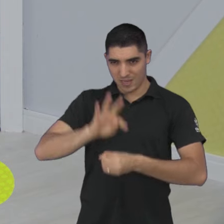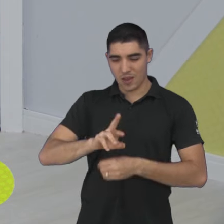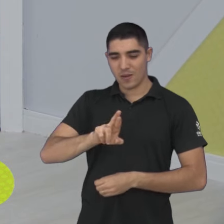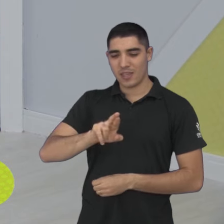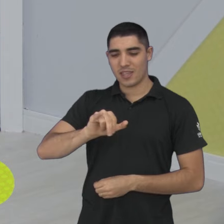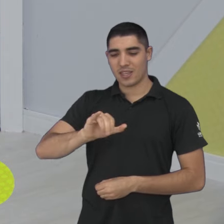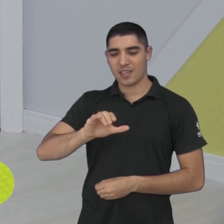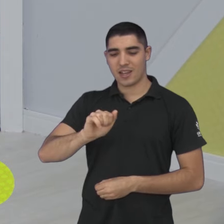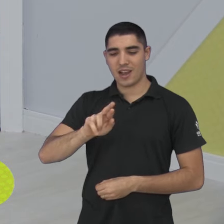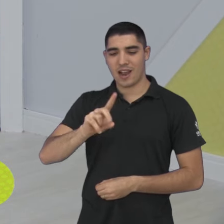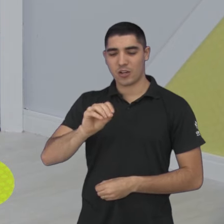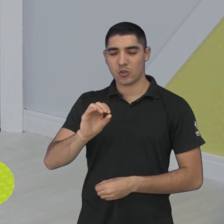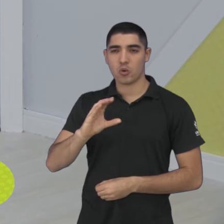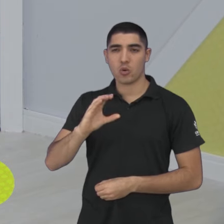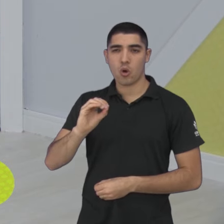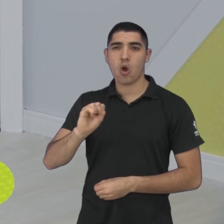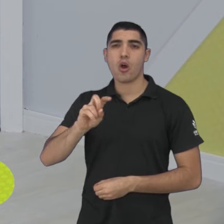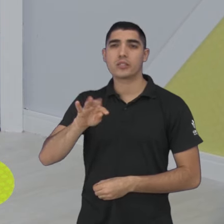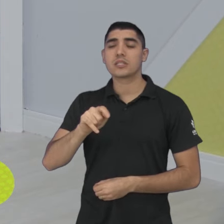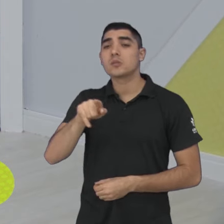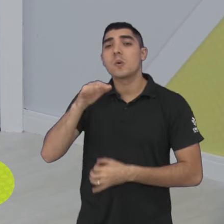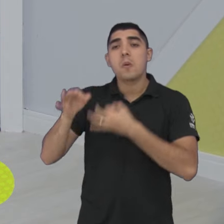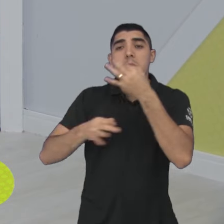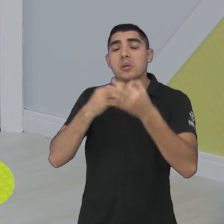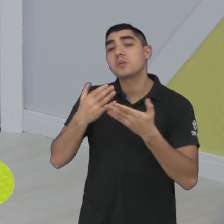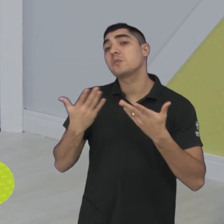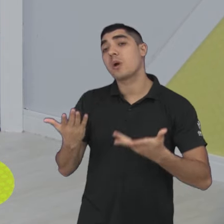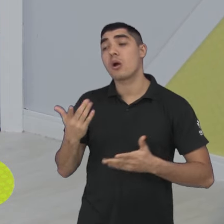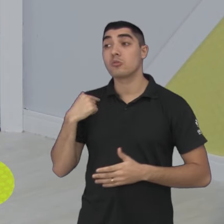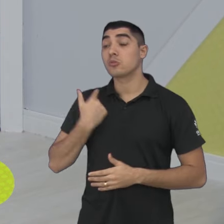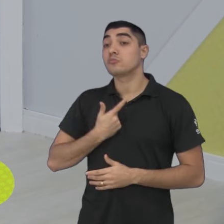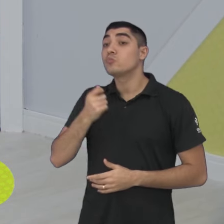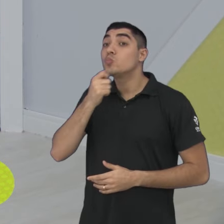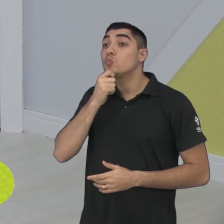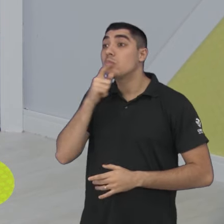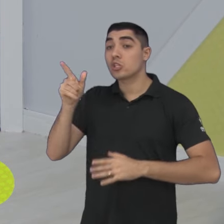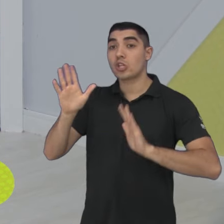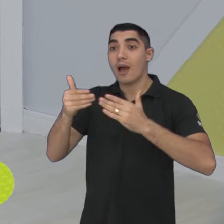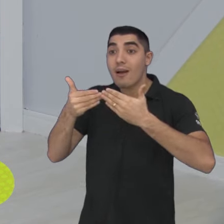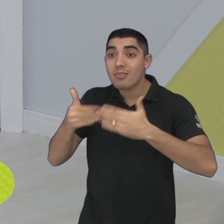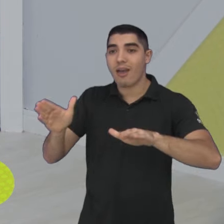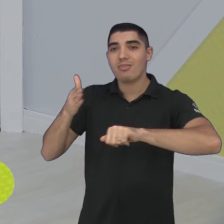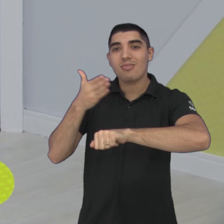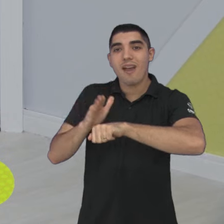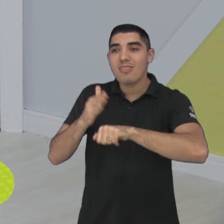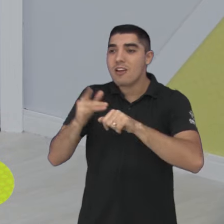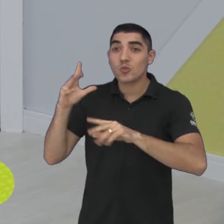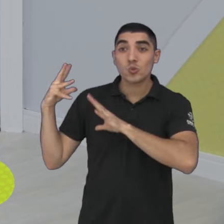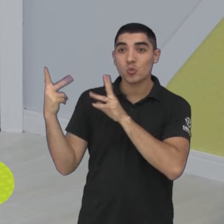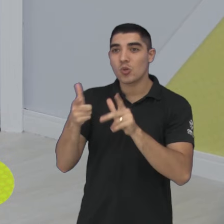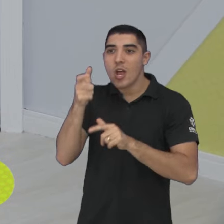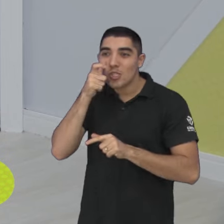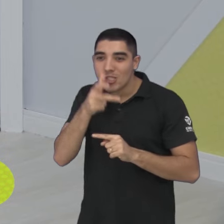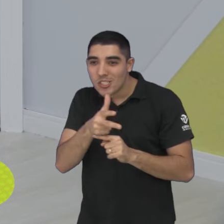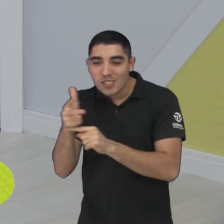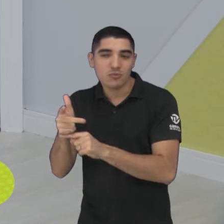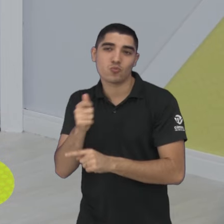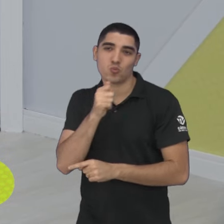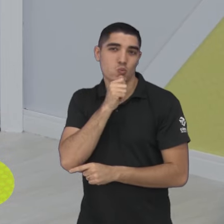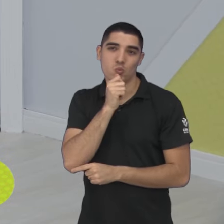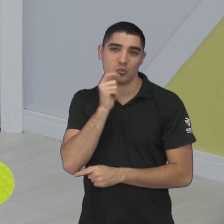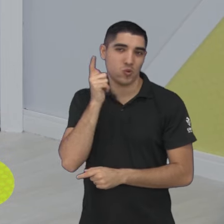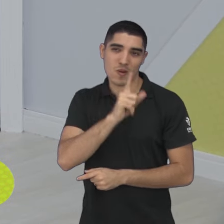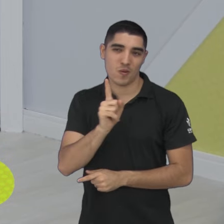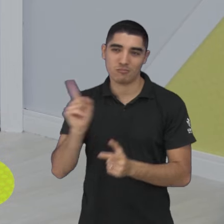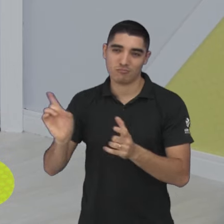pontual? Como é você imagina? A gente não tem informações, não teve treino aberto a imprensa para que a gente pudesse acompanhar e ter uma linha de raciocínio em